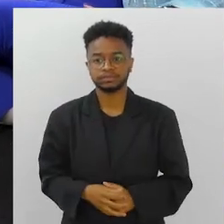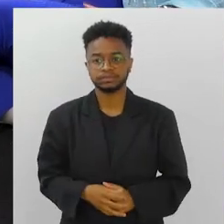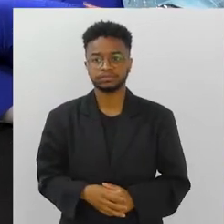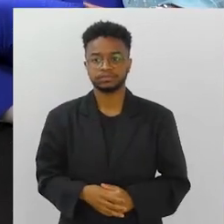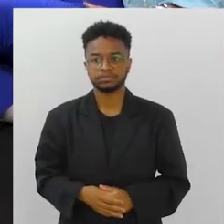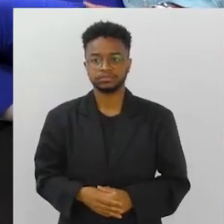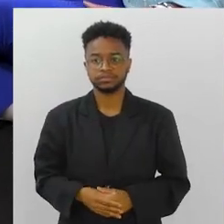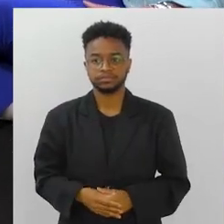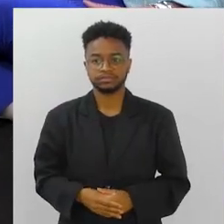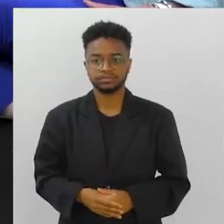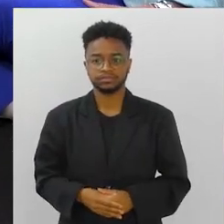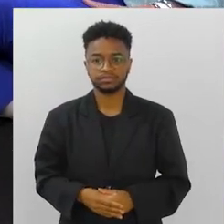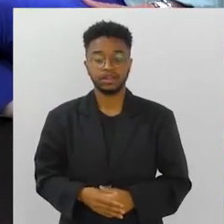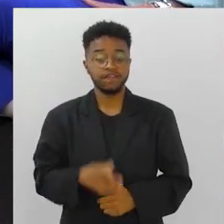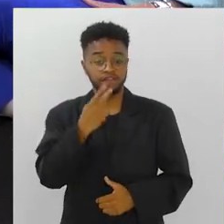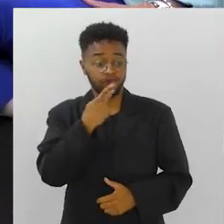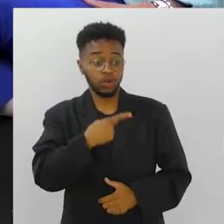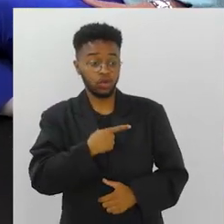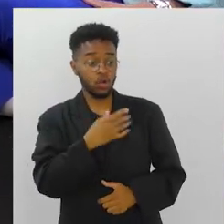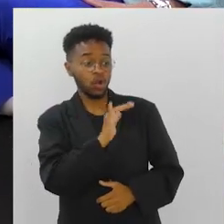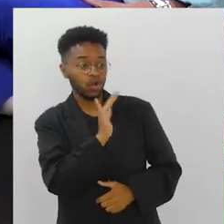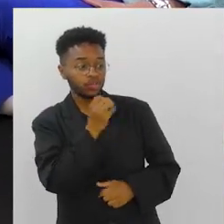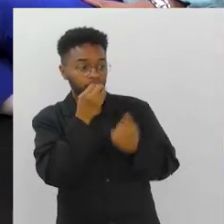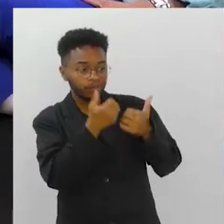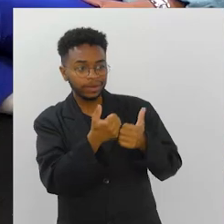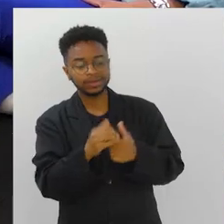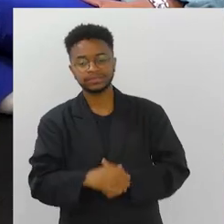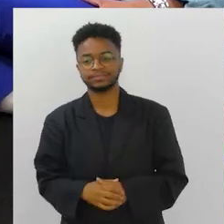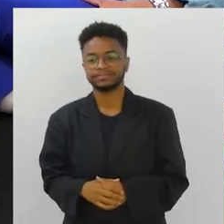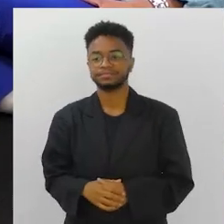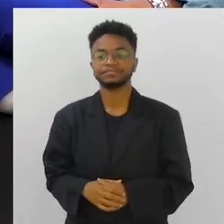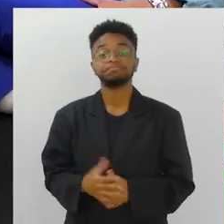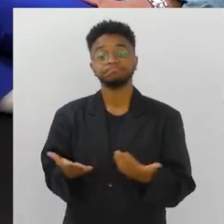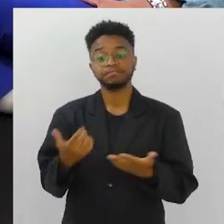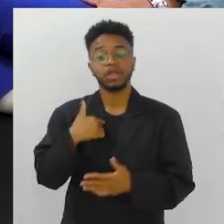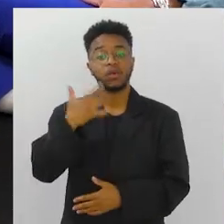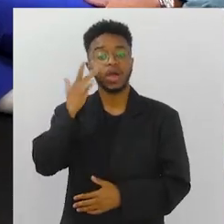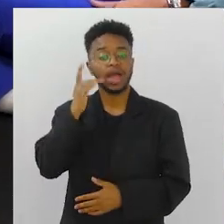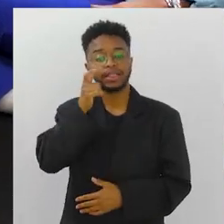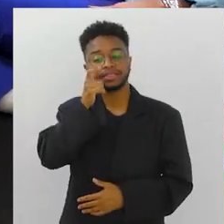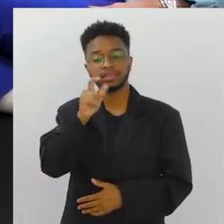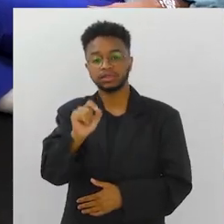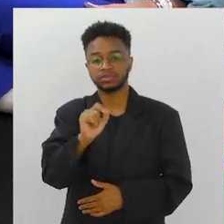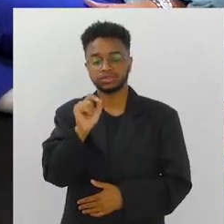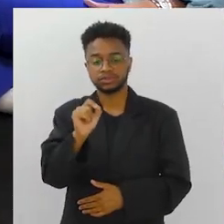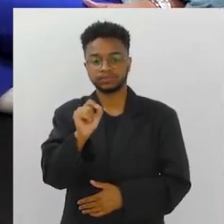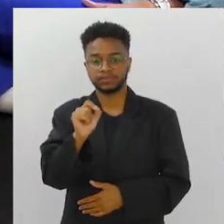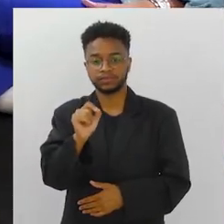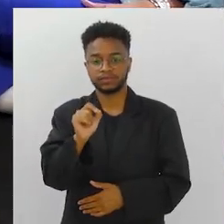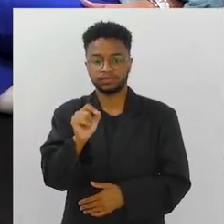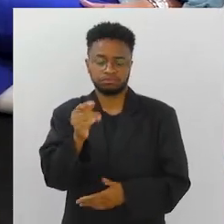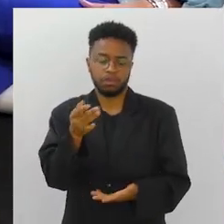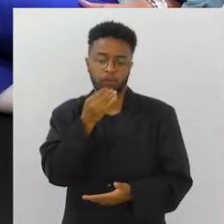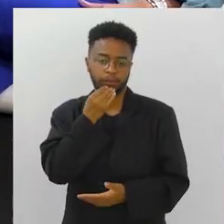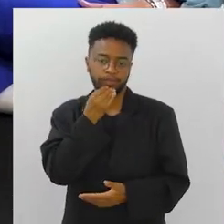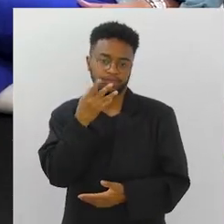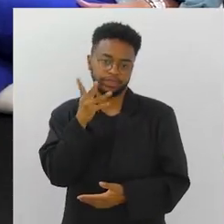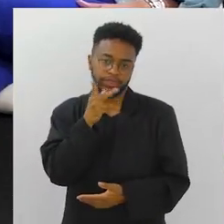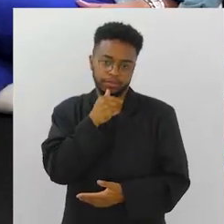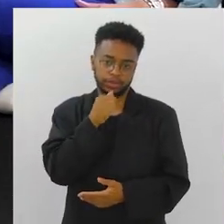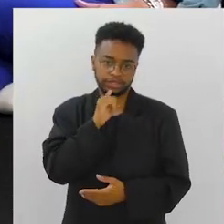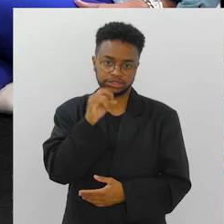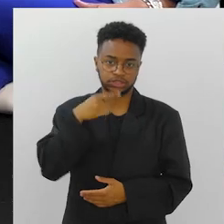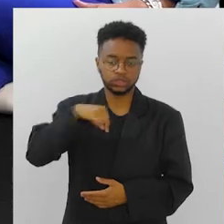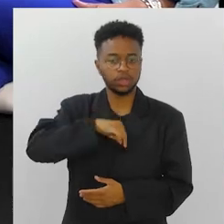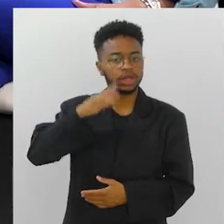Falei... Oi, Fran, tudo bem? Ela falou com isso. O que eu acho que vai ser mais interessante é que, naturalmente, isso vai demorar